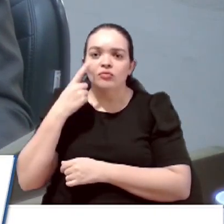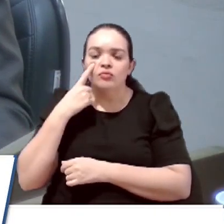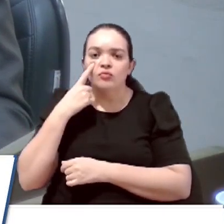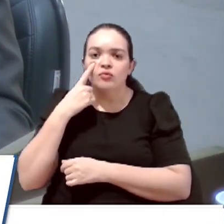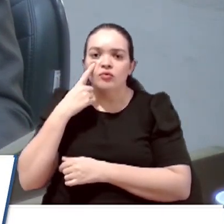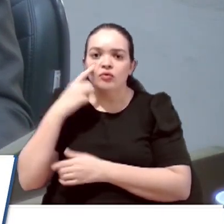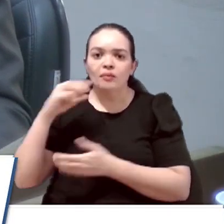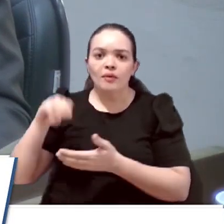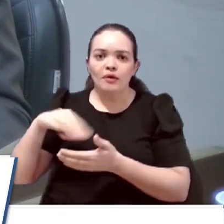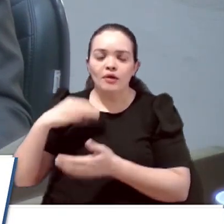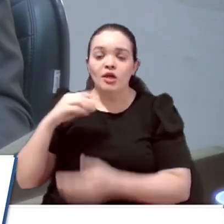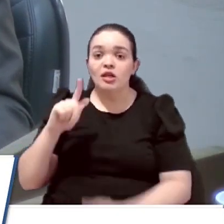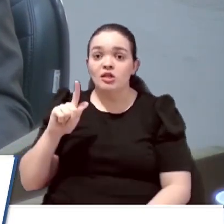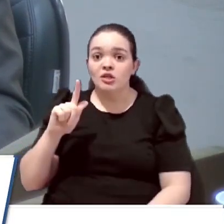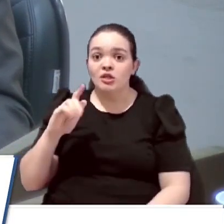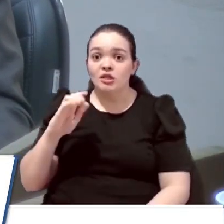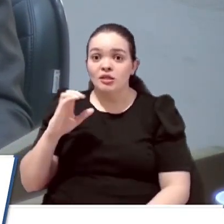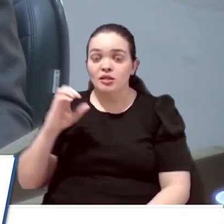GCN.